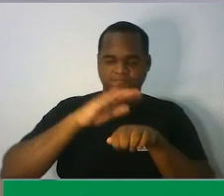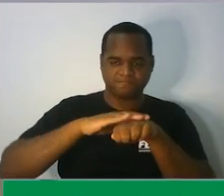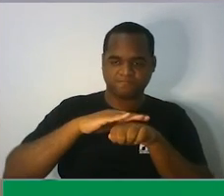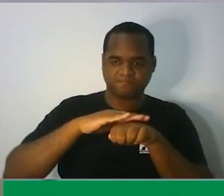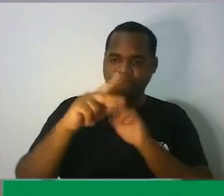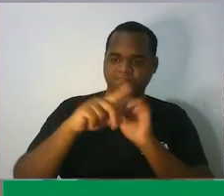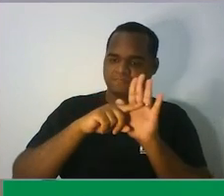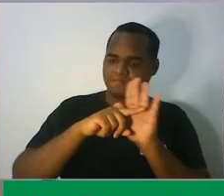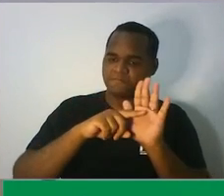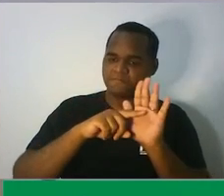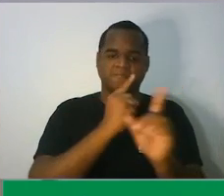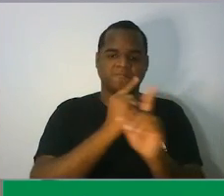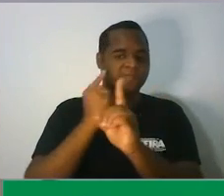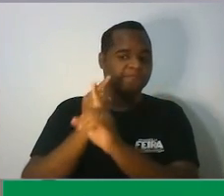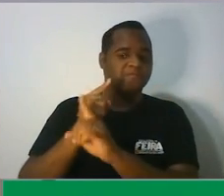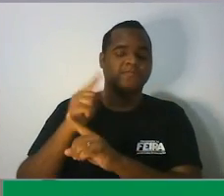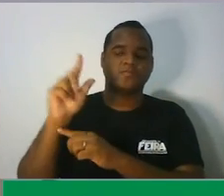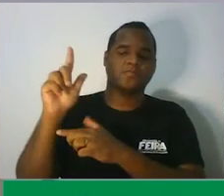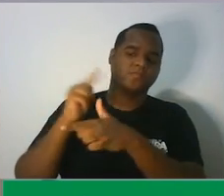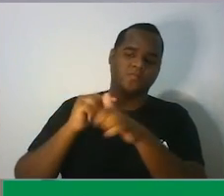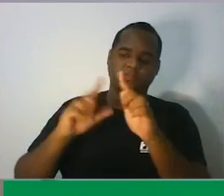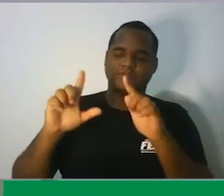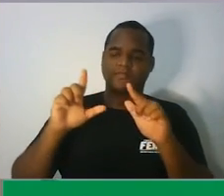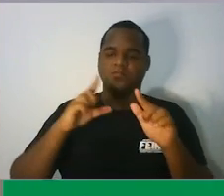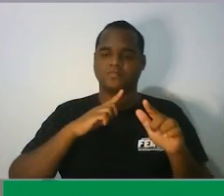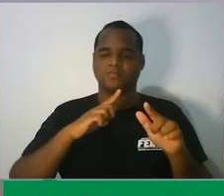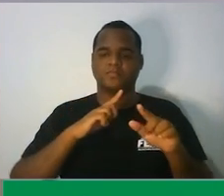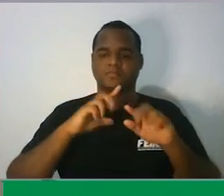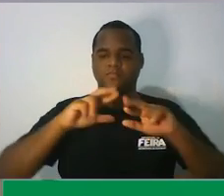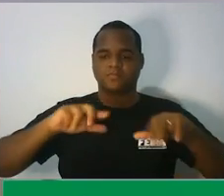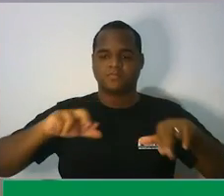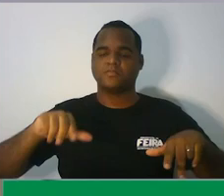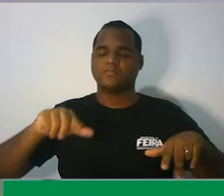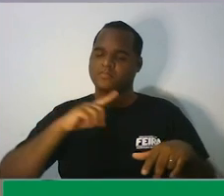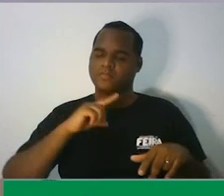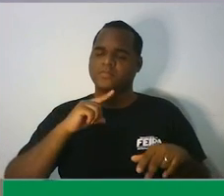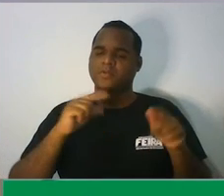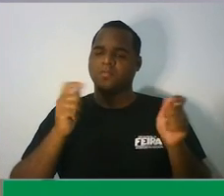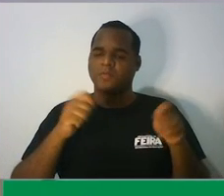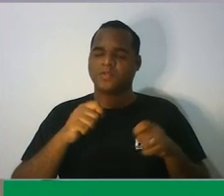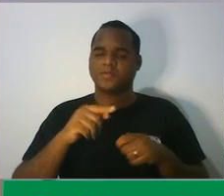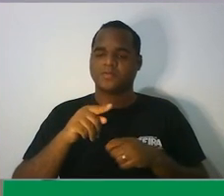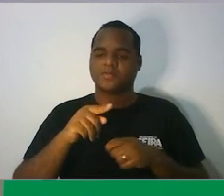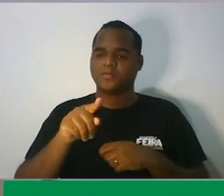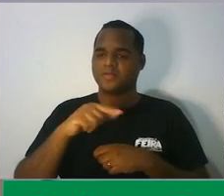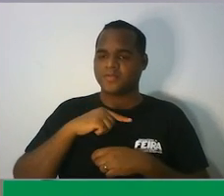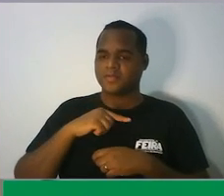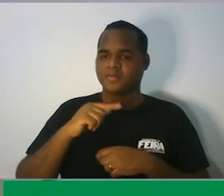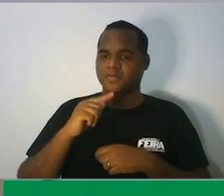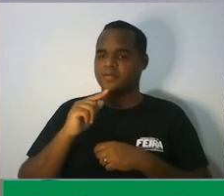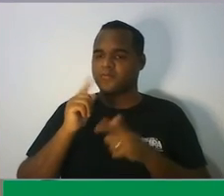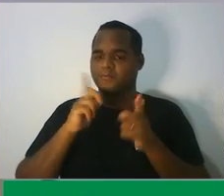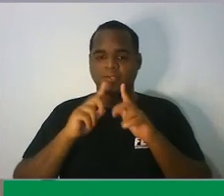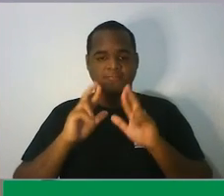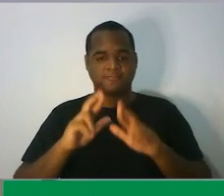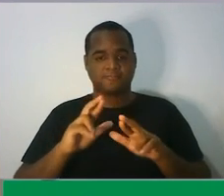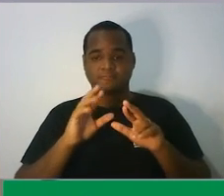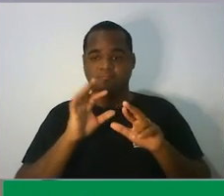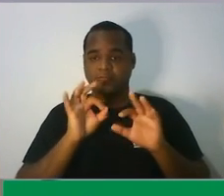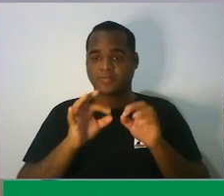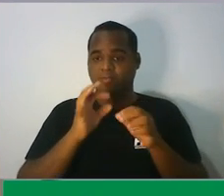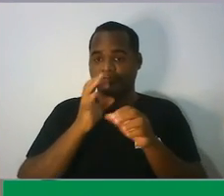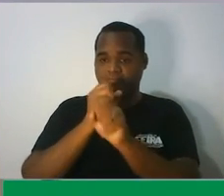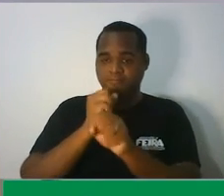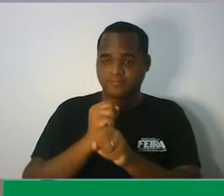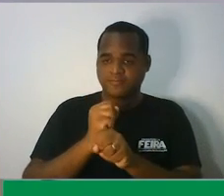perceber outras situações e dessas outras situações você vai conseguir resolver as equações